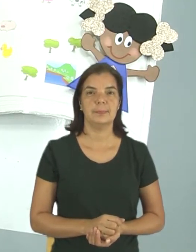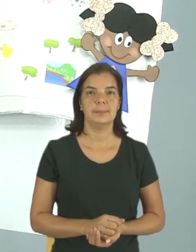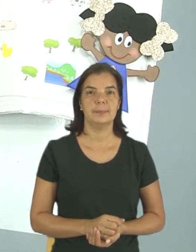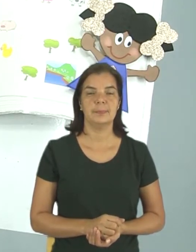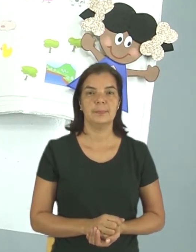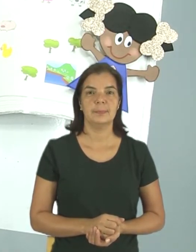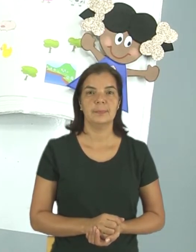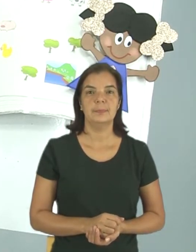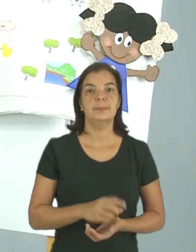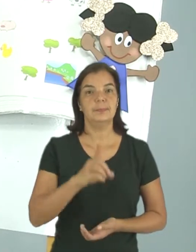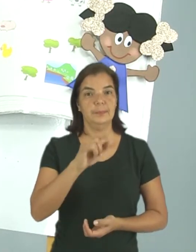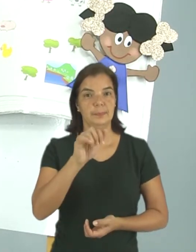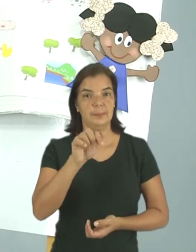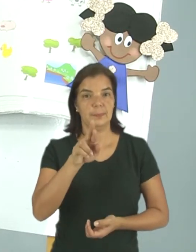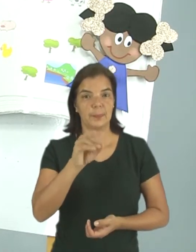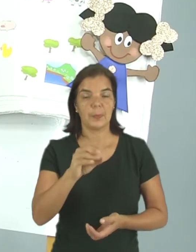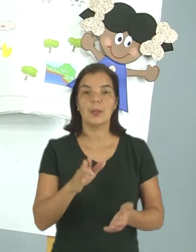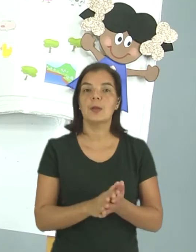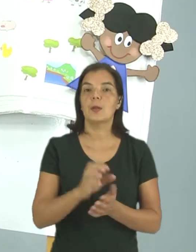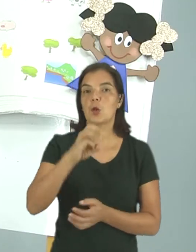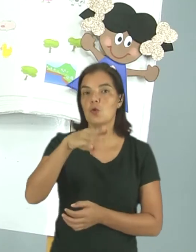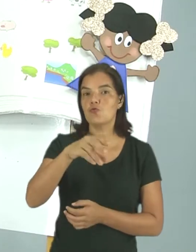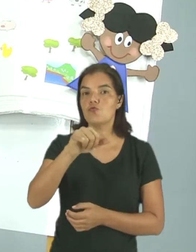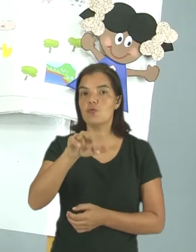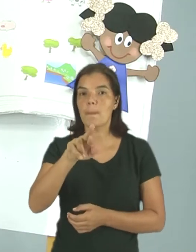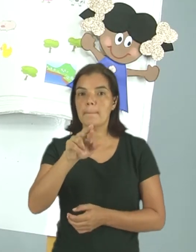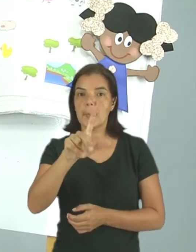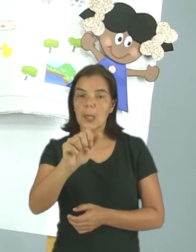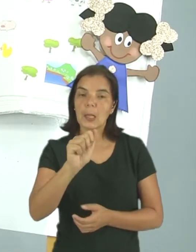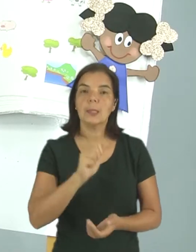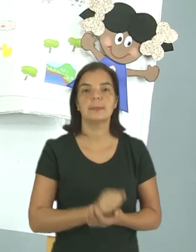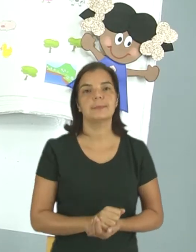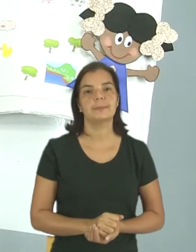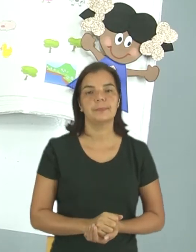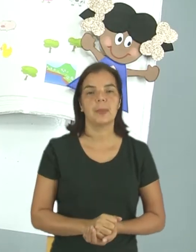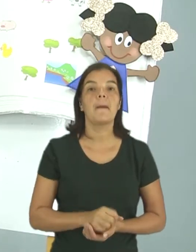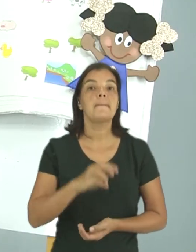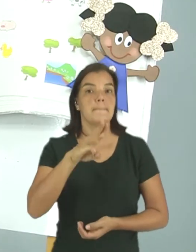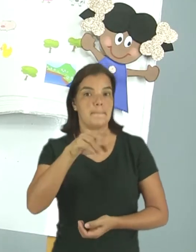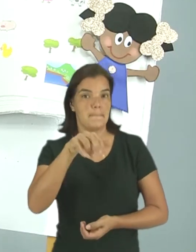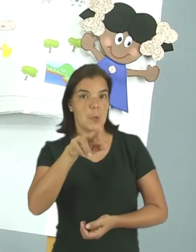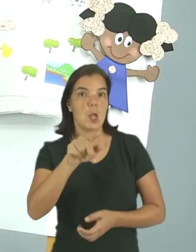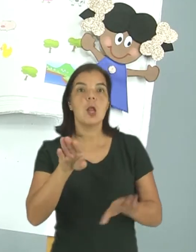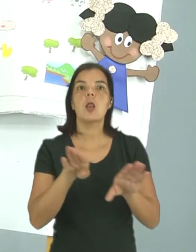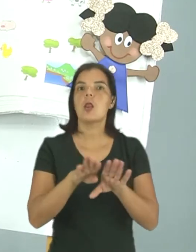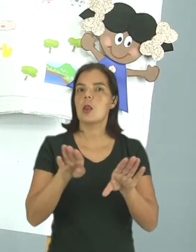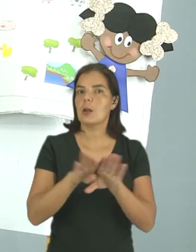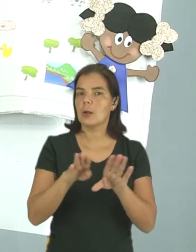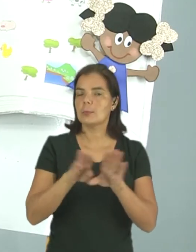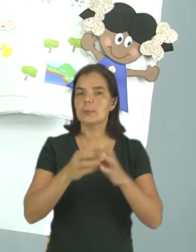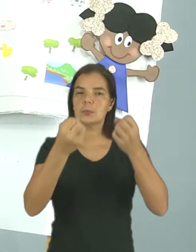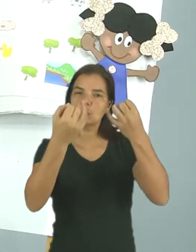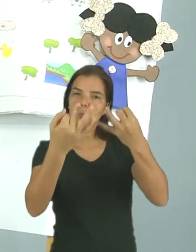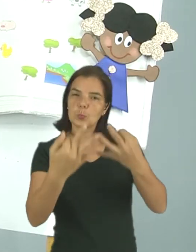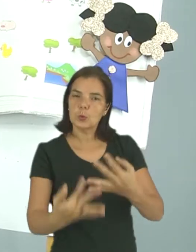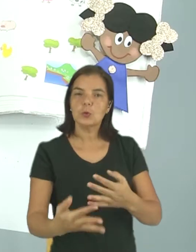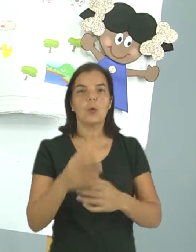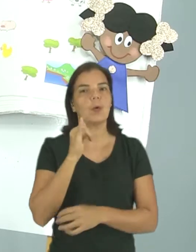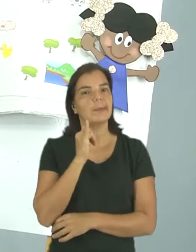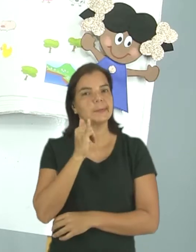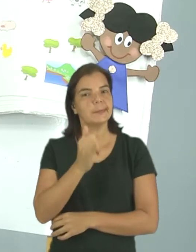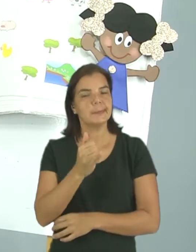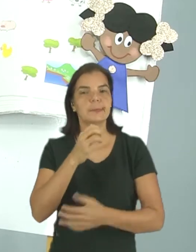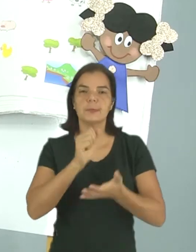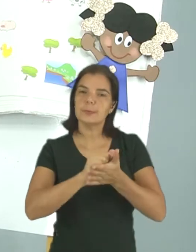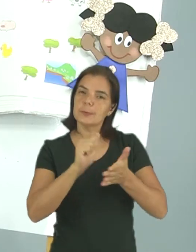O diário de Mila. Mila, ela pegou, falou para o seu diário.